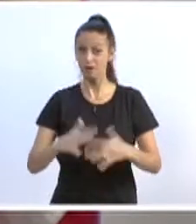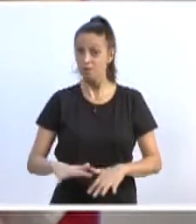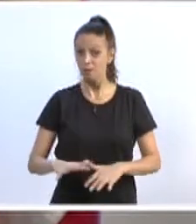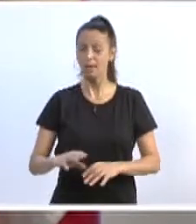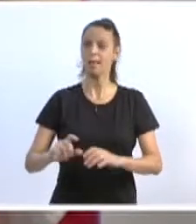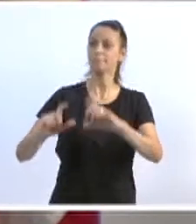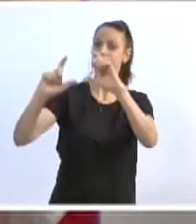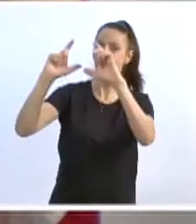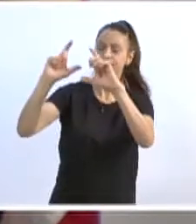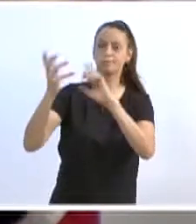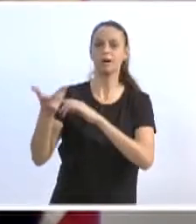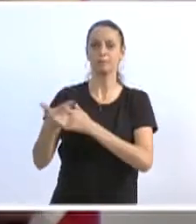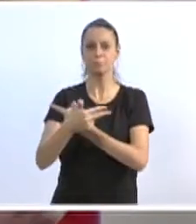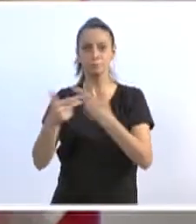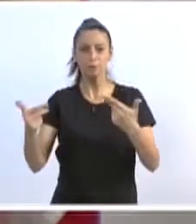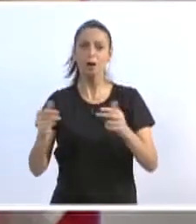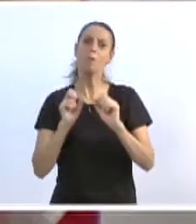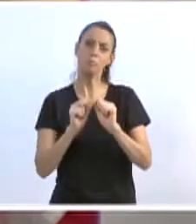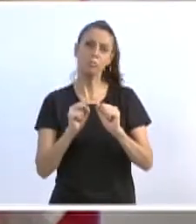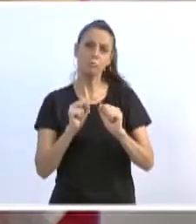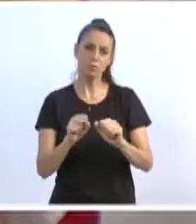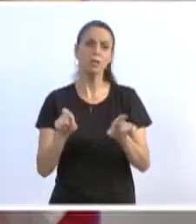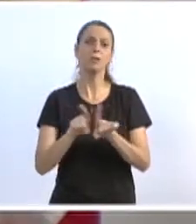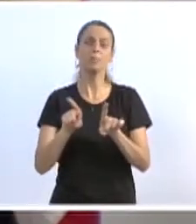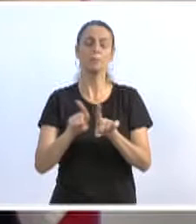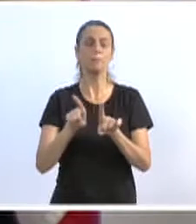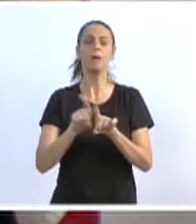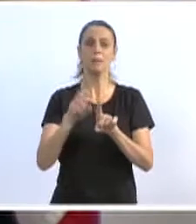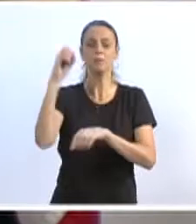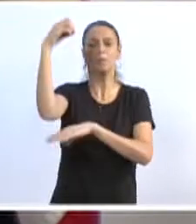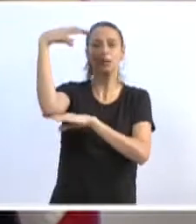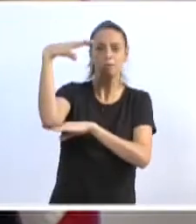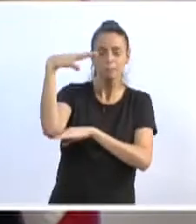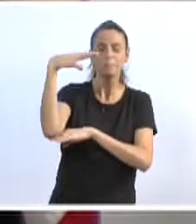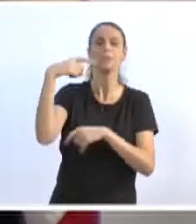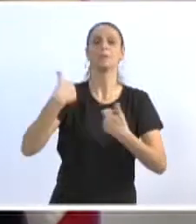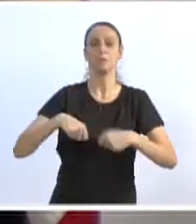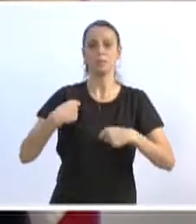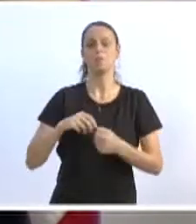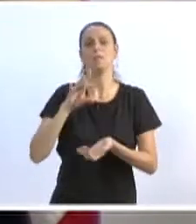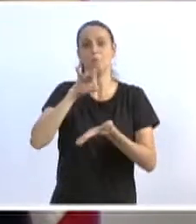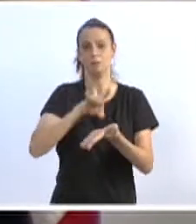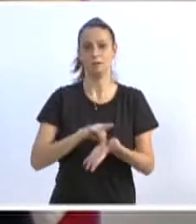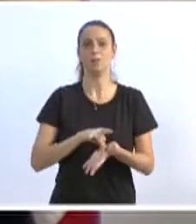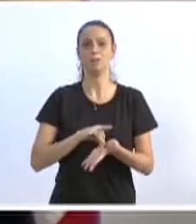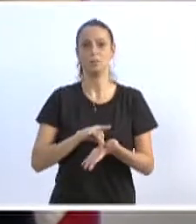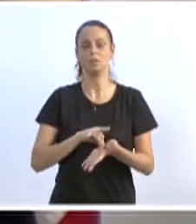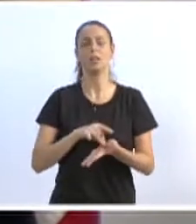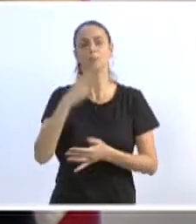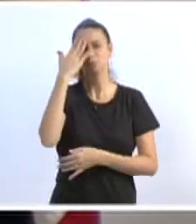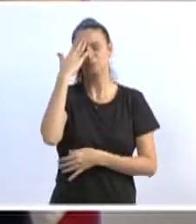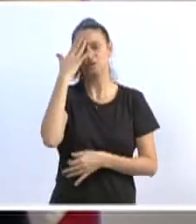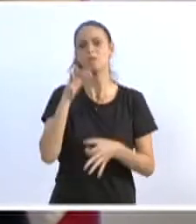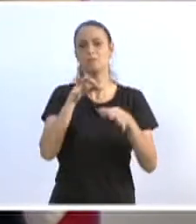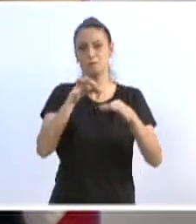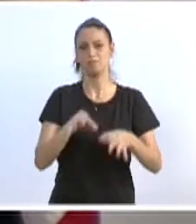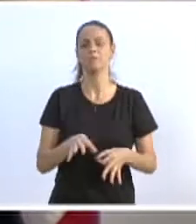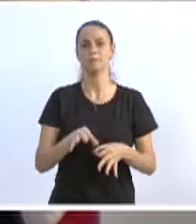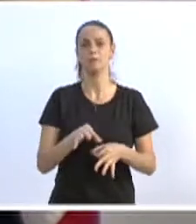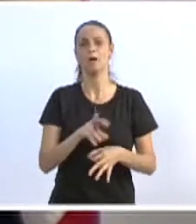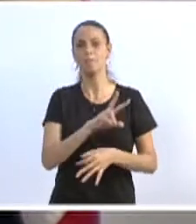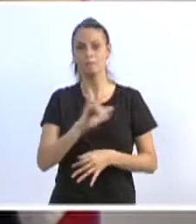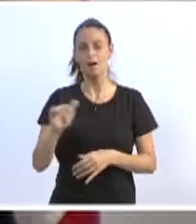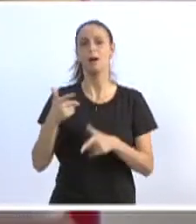sinalização, que ao menos colocasse esse braço de luz, acho que nos postes da Serra da Vila, que com certeza iria